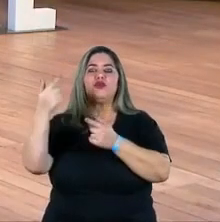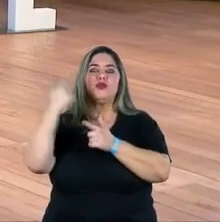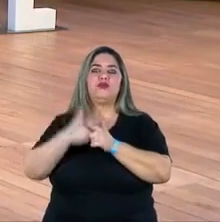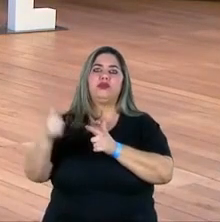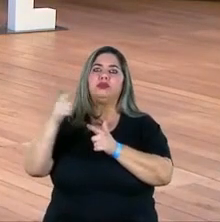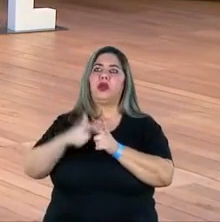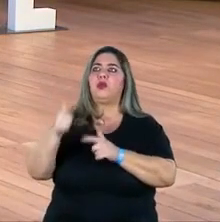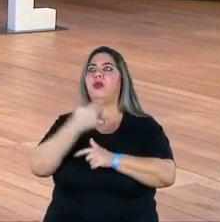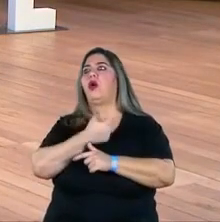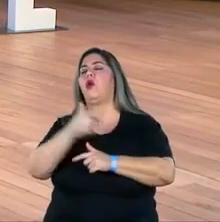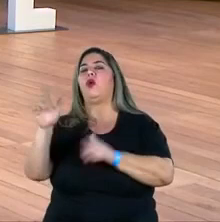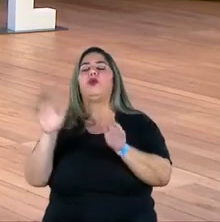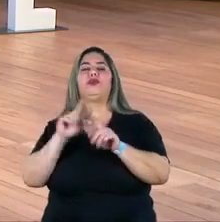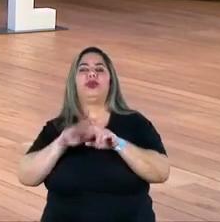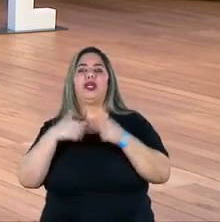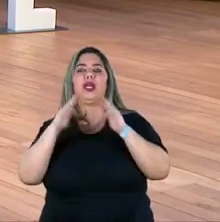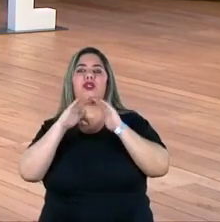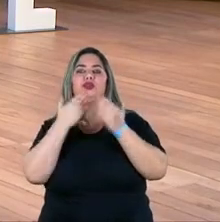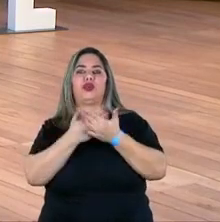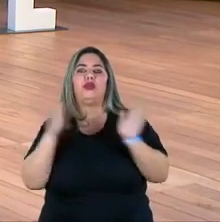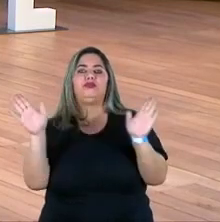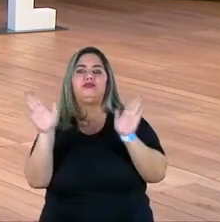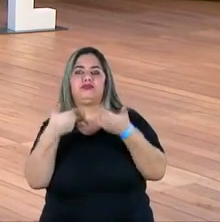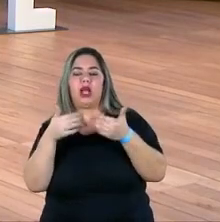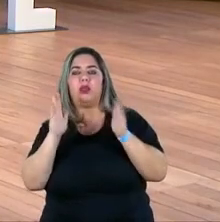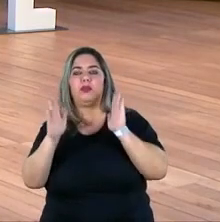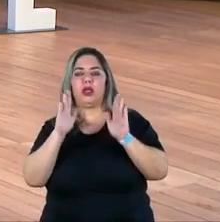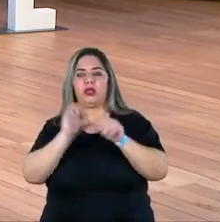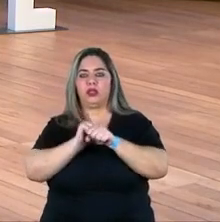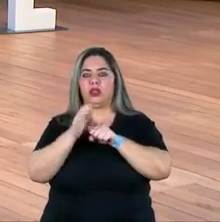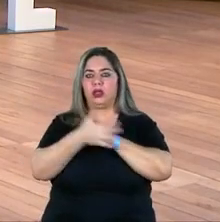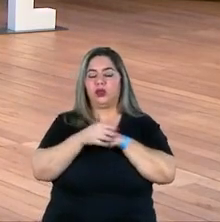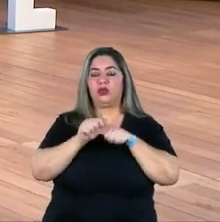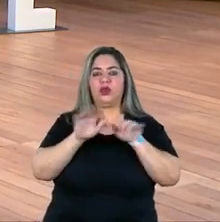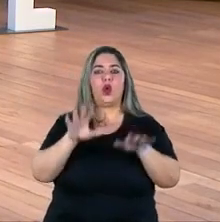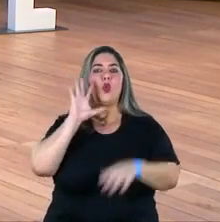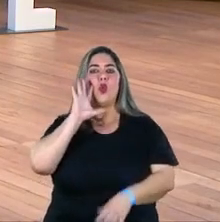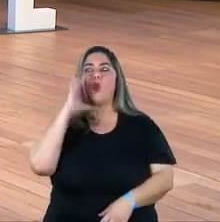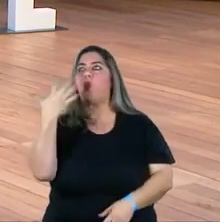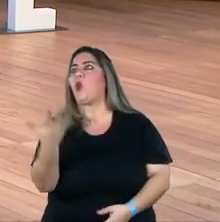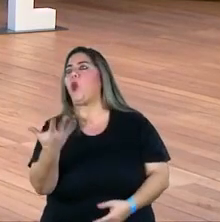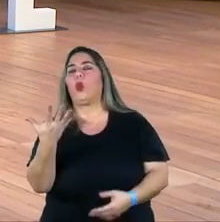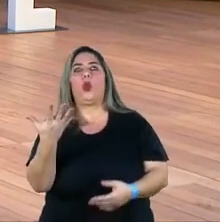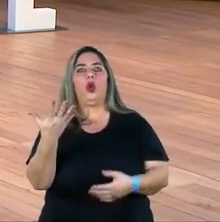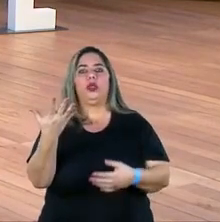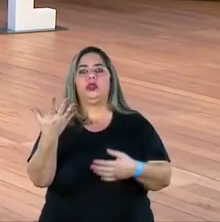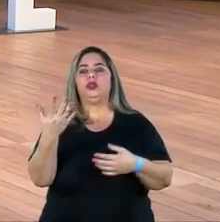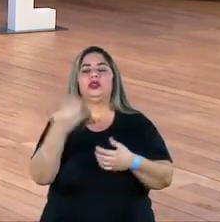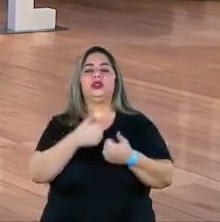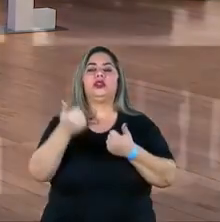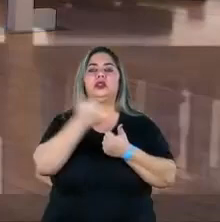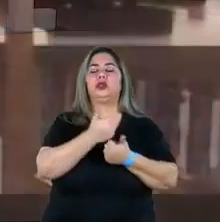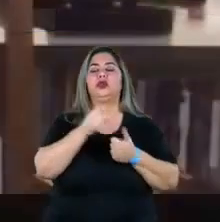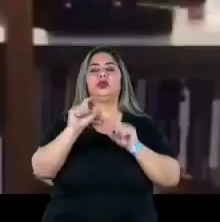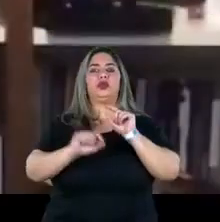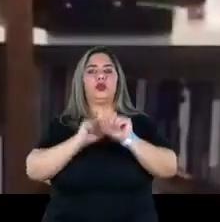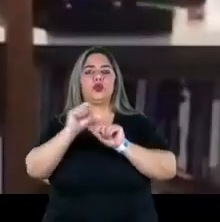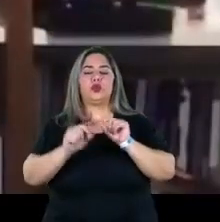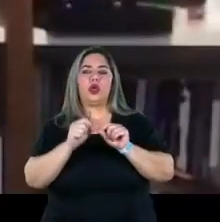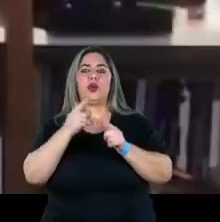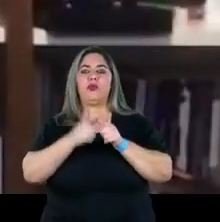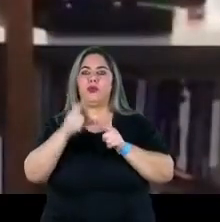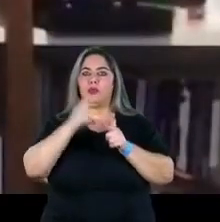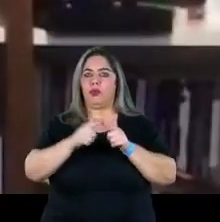outra ordem com o fechamento das escolas durante a pandemia sem uma solução que substituísse a